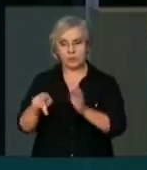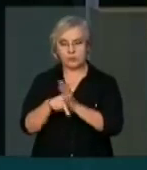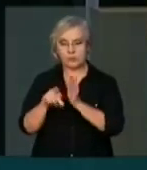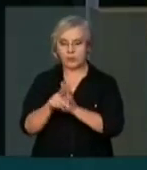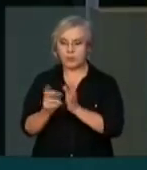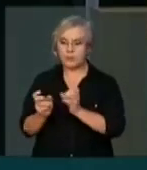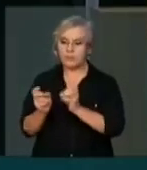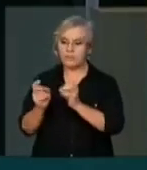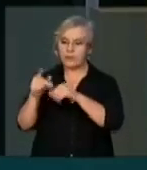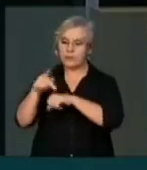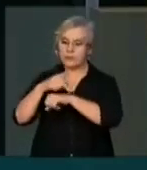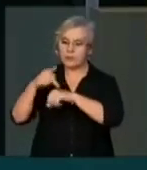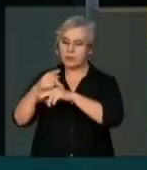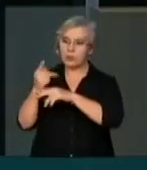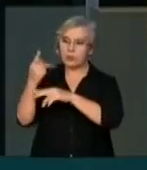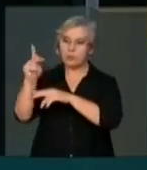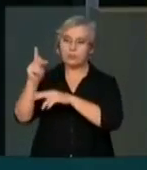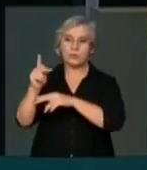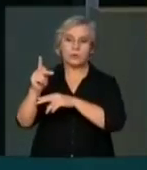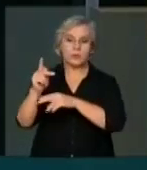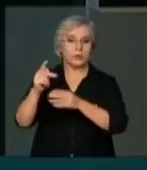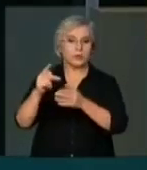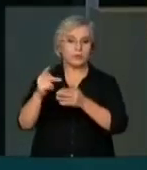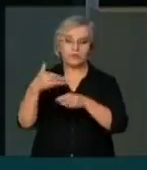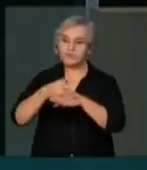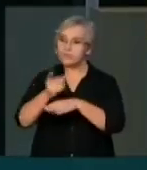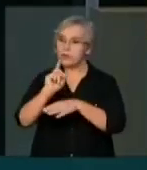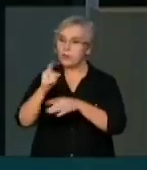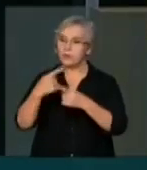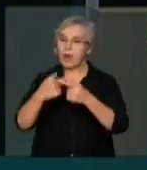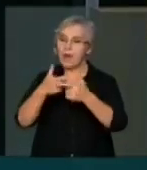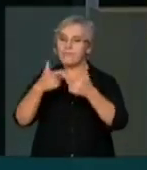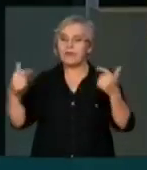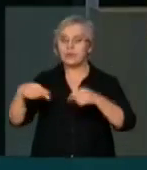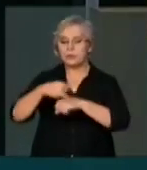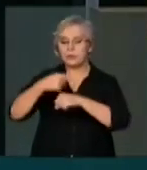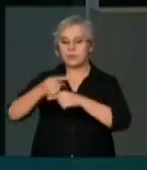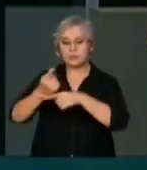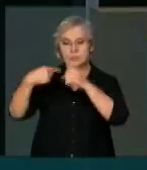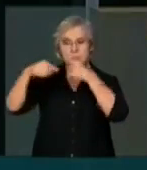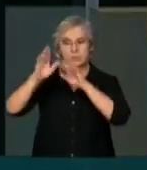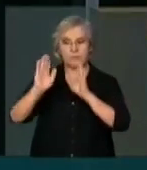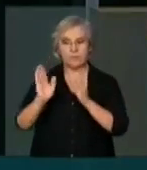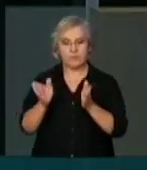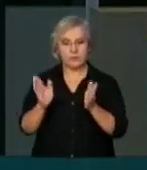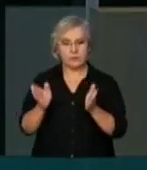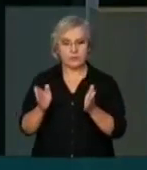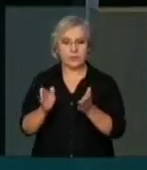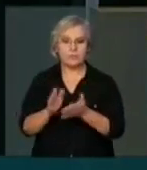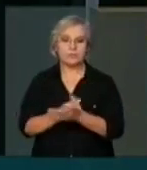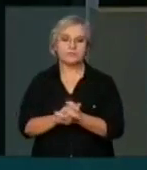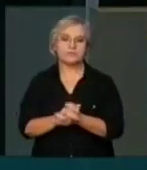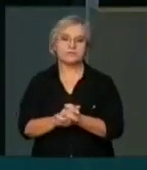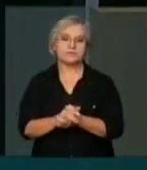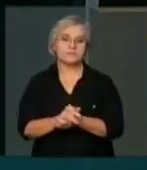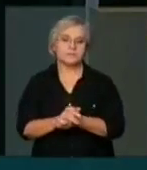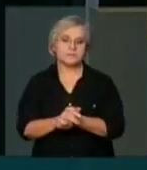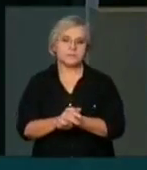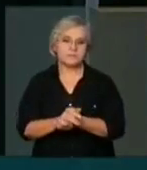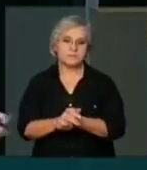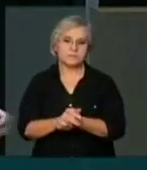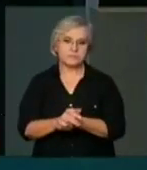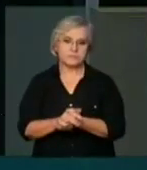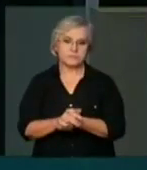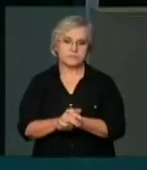ficaram de fora? Porque na grande maioria dos países desenvolvidos, Estados Unidos, Alemanha, Bélgica, Japão, França, Itália,